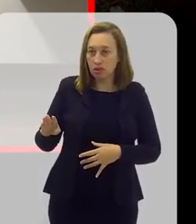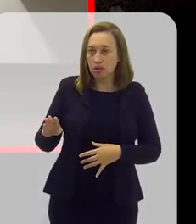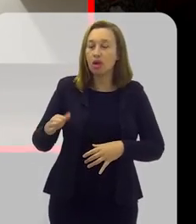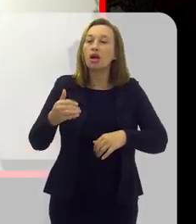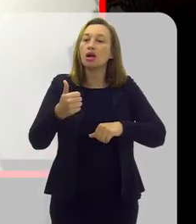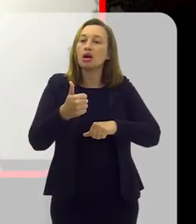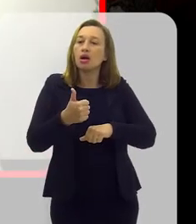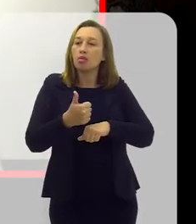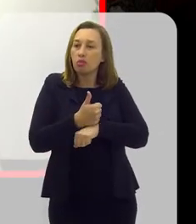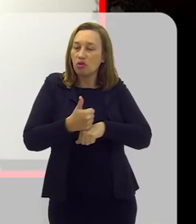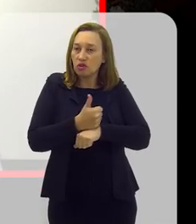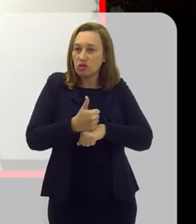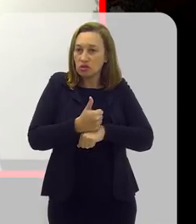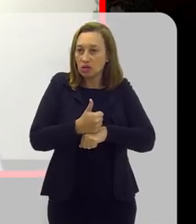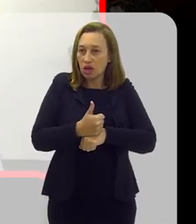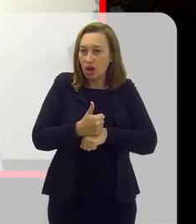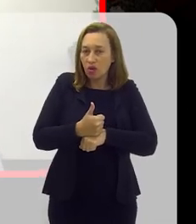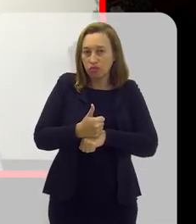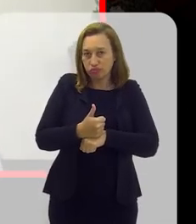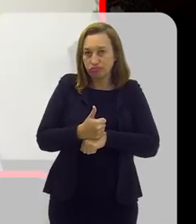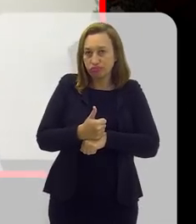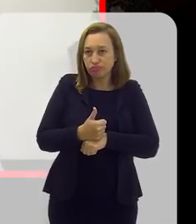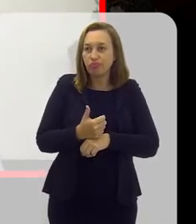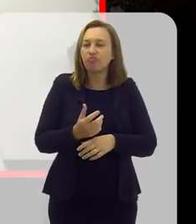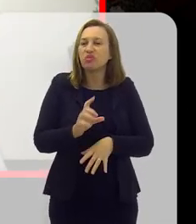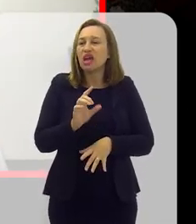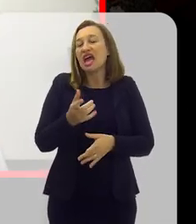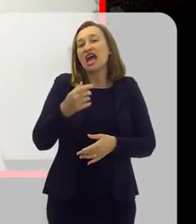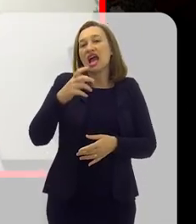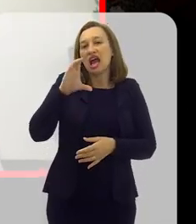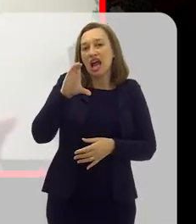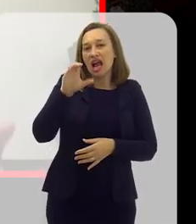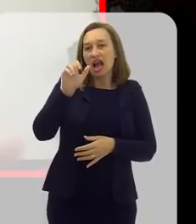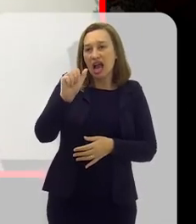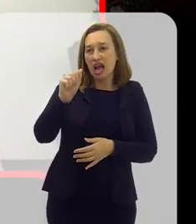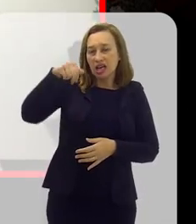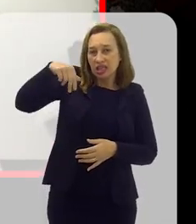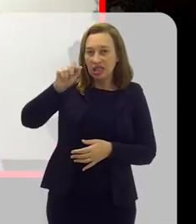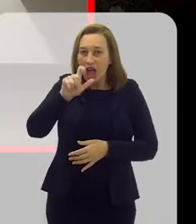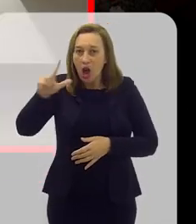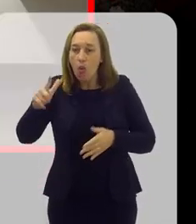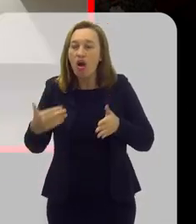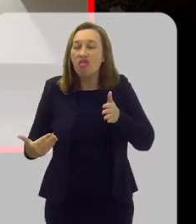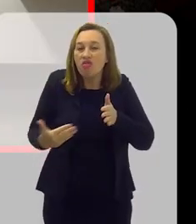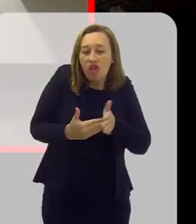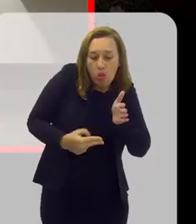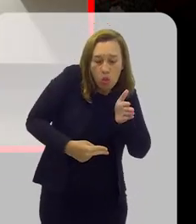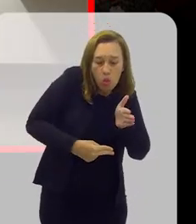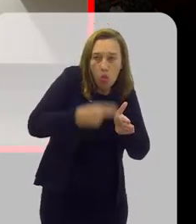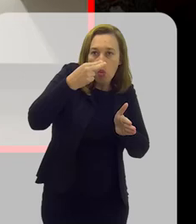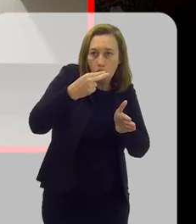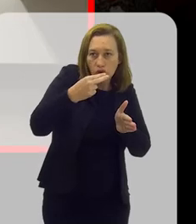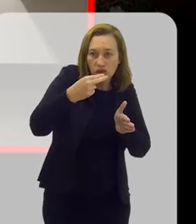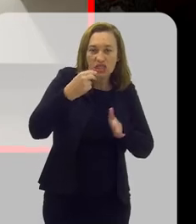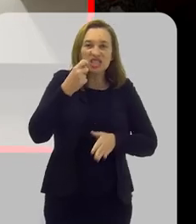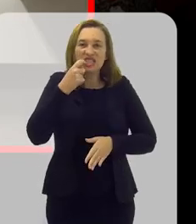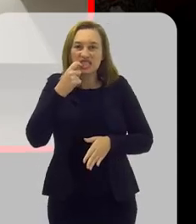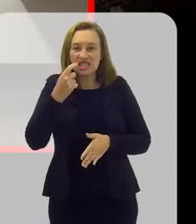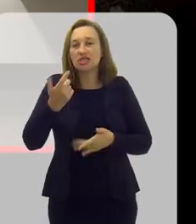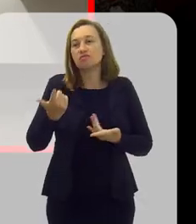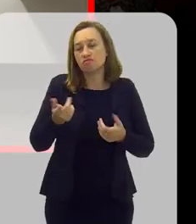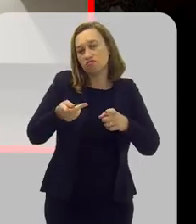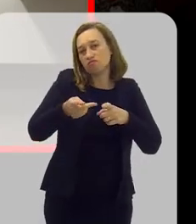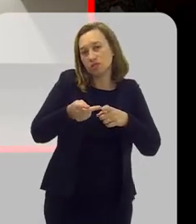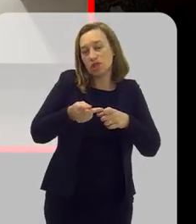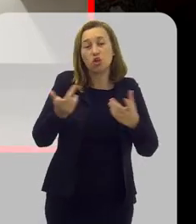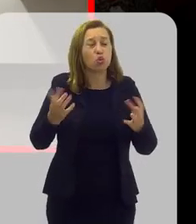faz atendimentos de especialidade. Então, desde o canal, as cirurgias, odontopediatria,